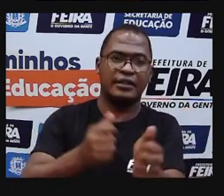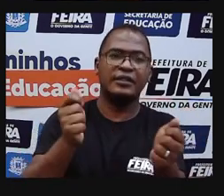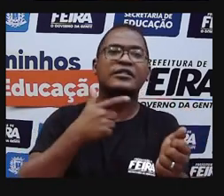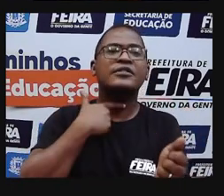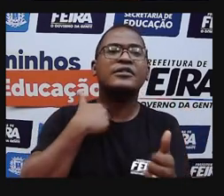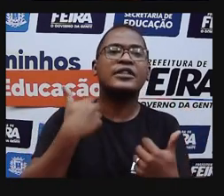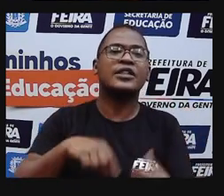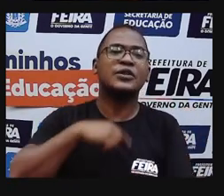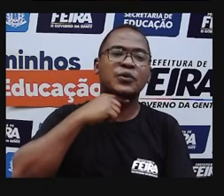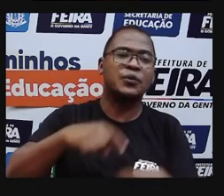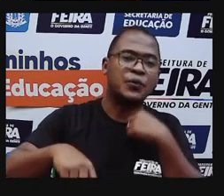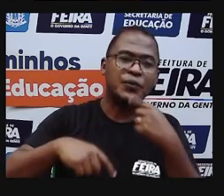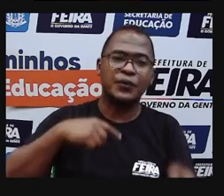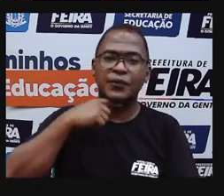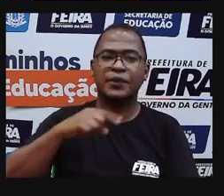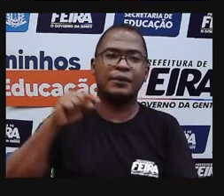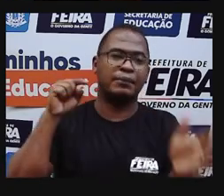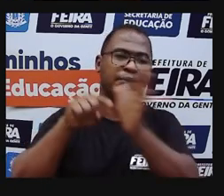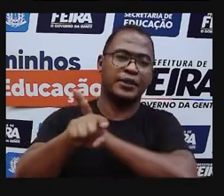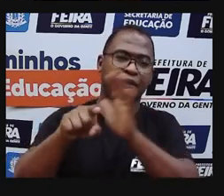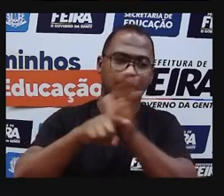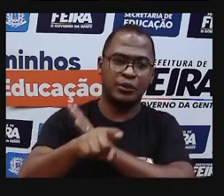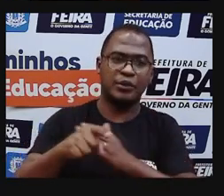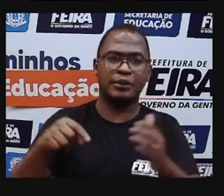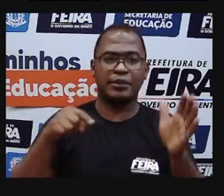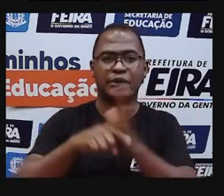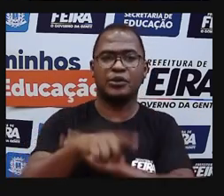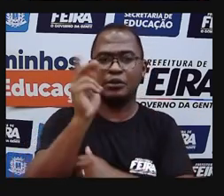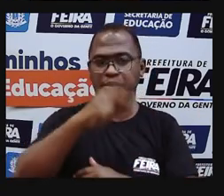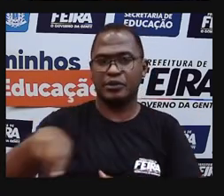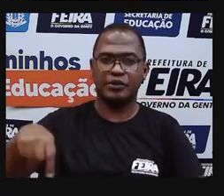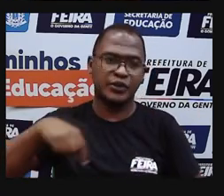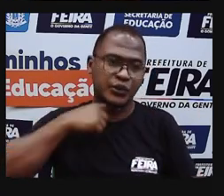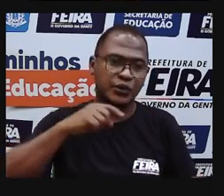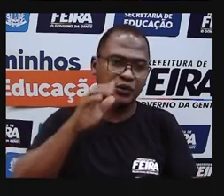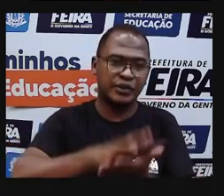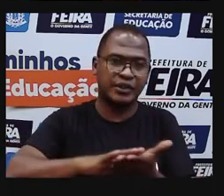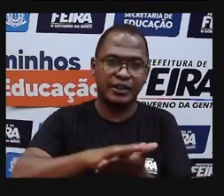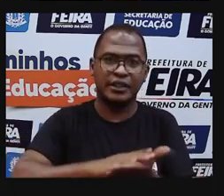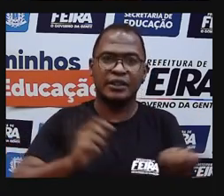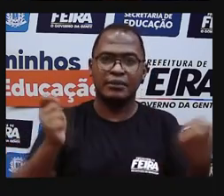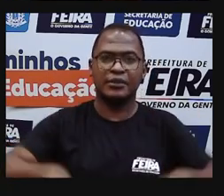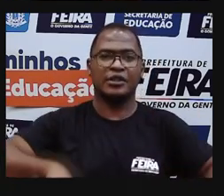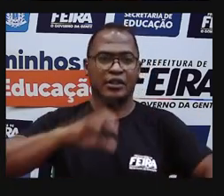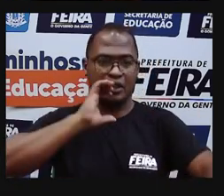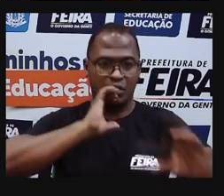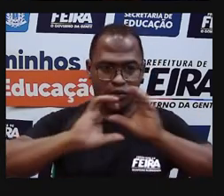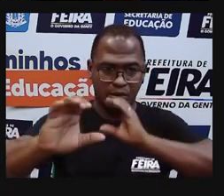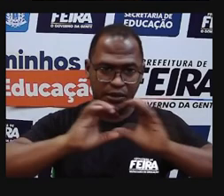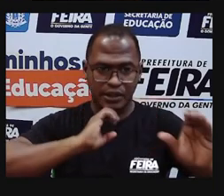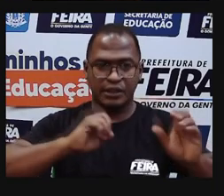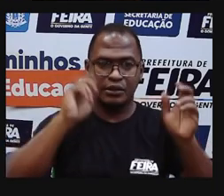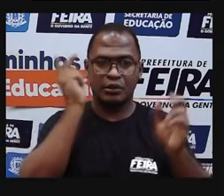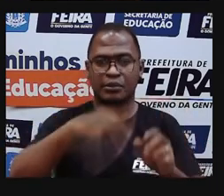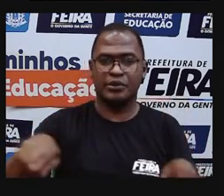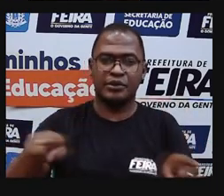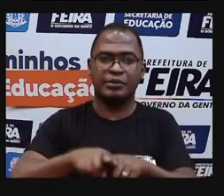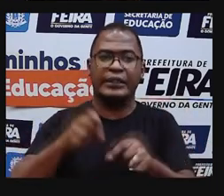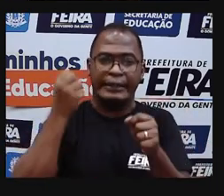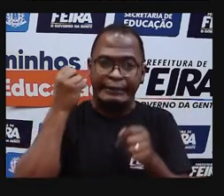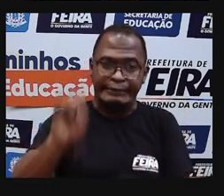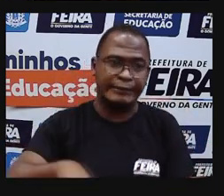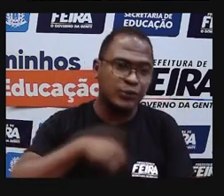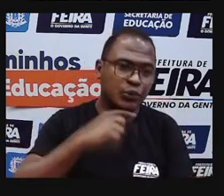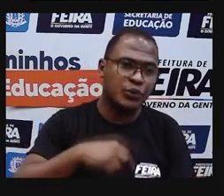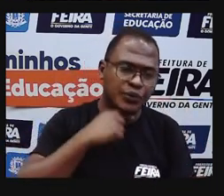perguntem. Procurem o professor. Não deixem de estar com essa comunicação com o professor de vocês. Sempre que vocês tiverem dúvida,